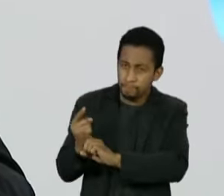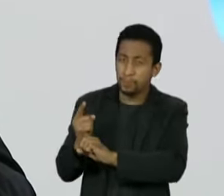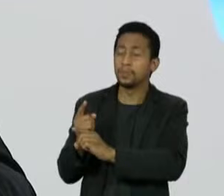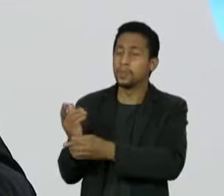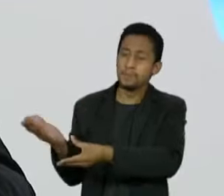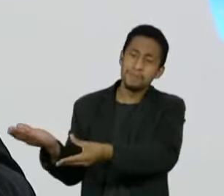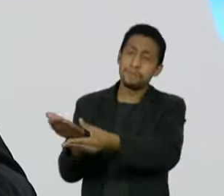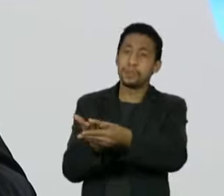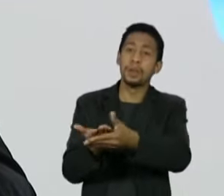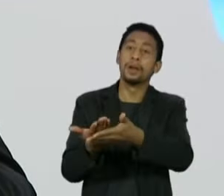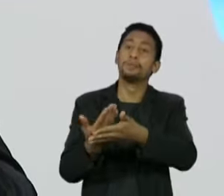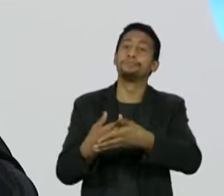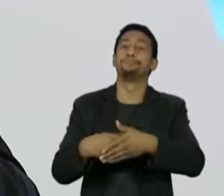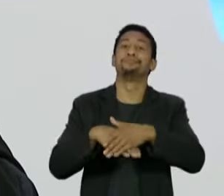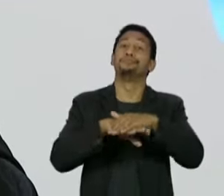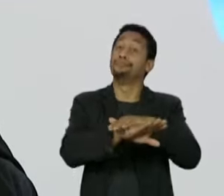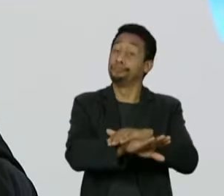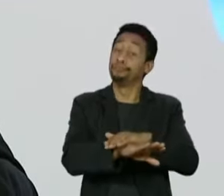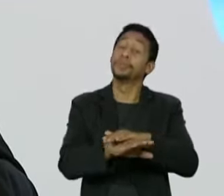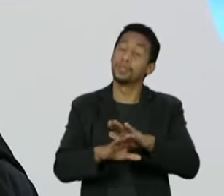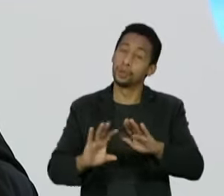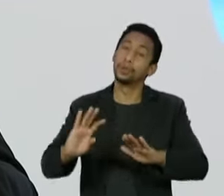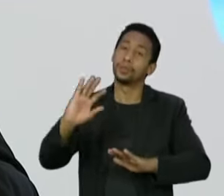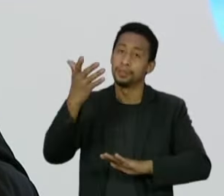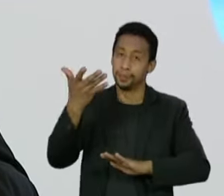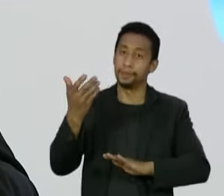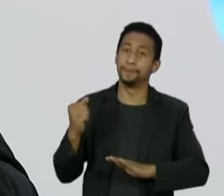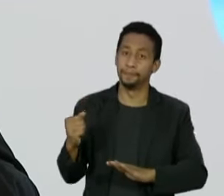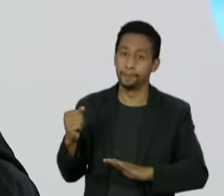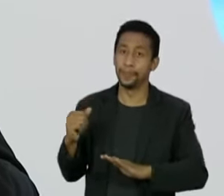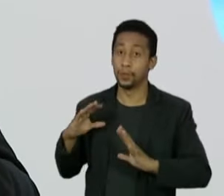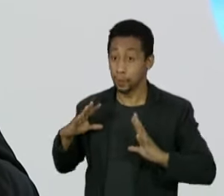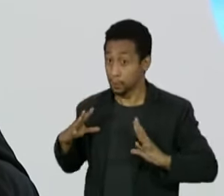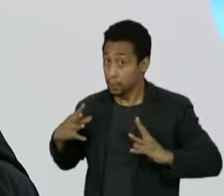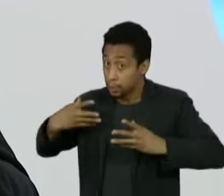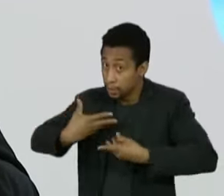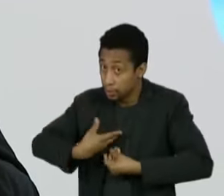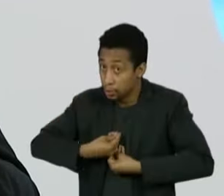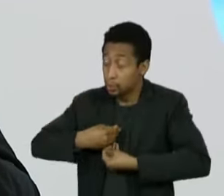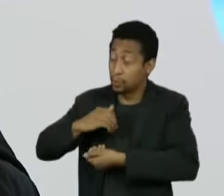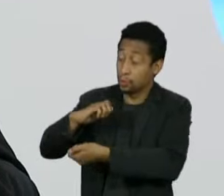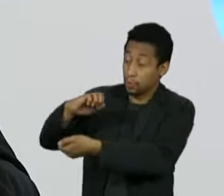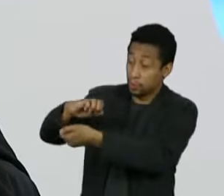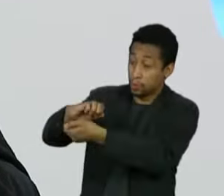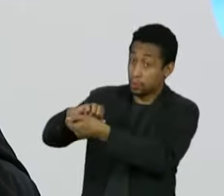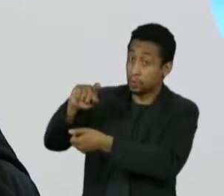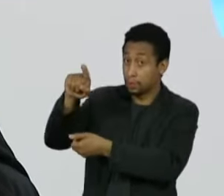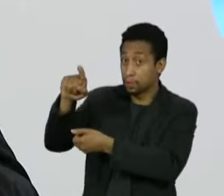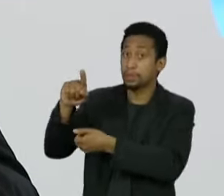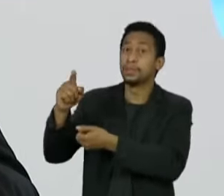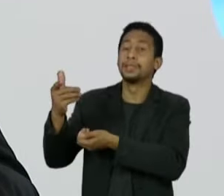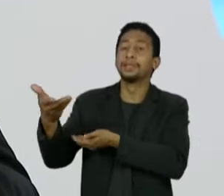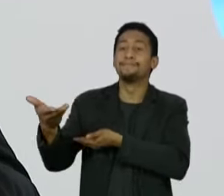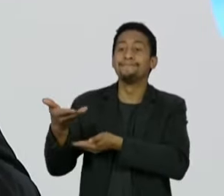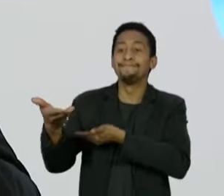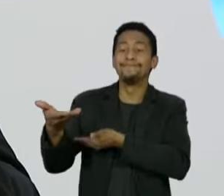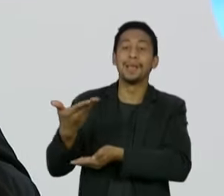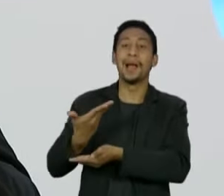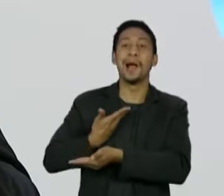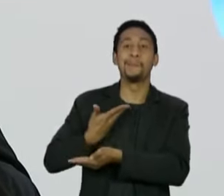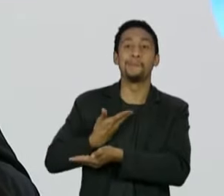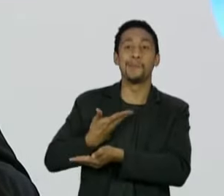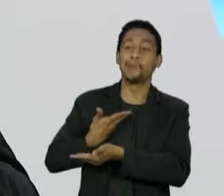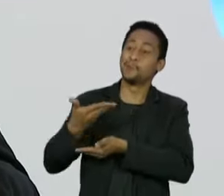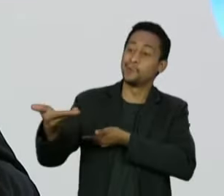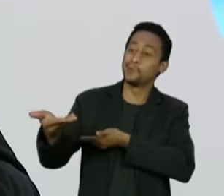sequência de arquivamentos. Quando eu tenho um ministro do Supremo que é indicado e tem relação próxima de amizade com investigado, o que